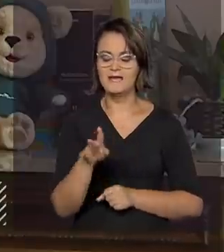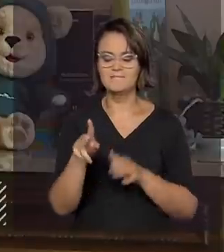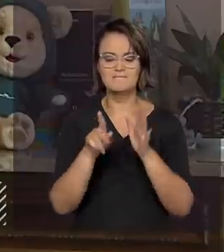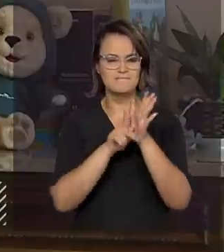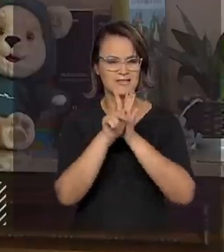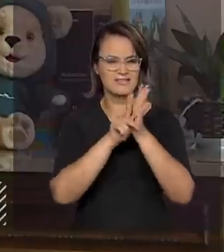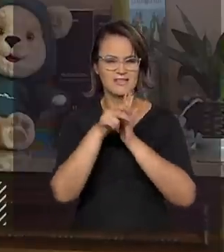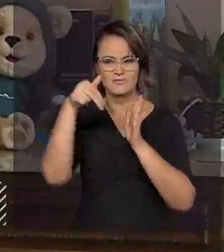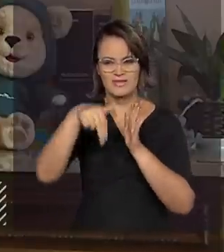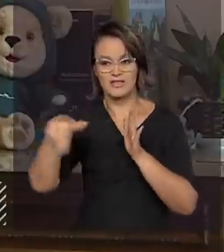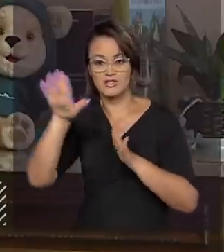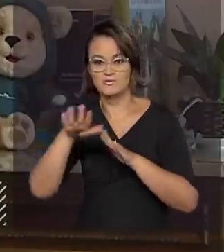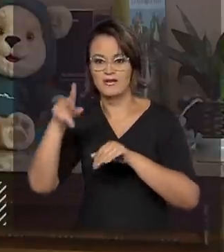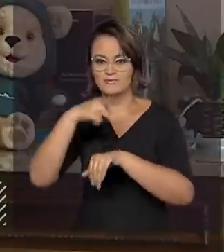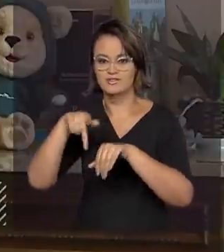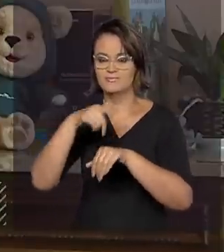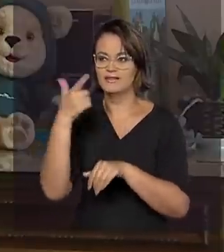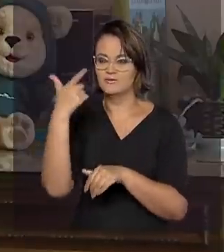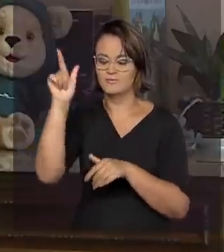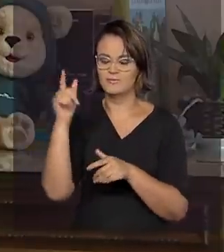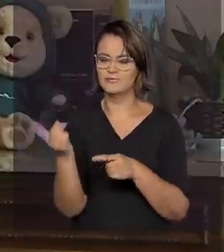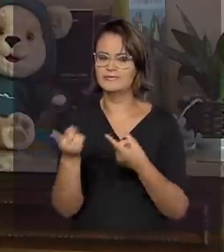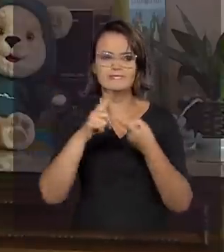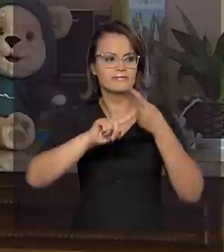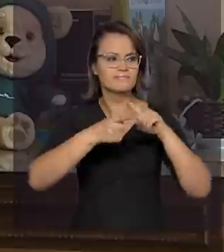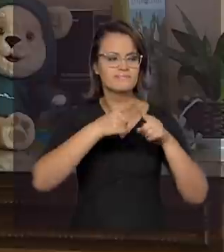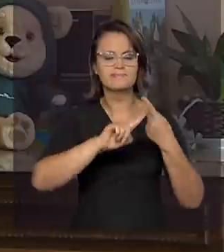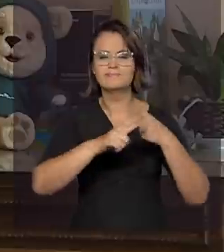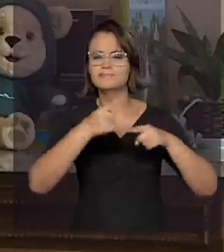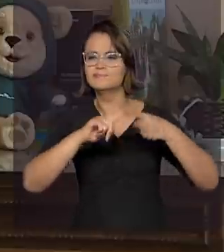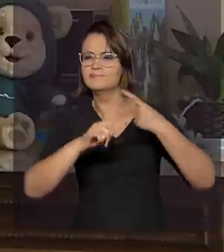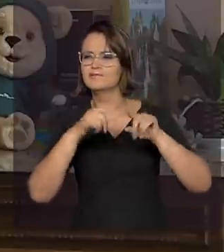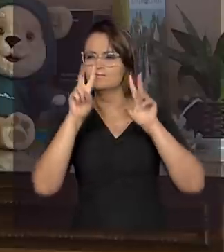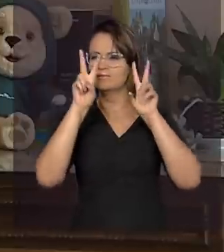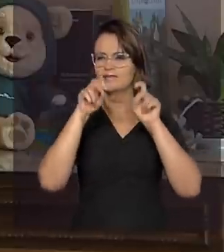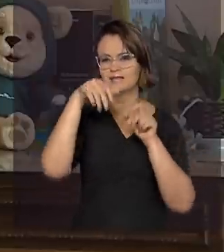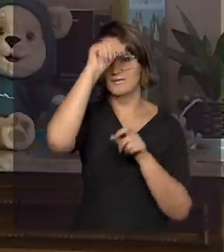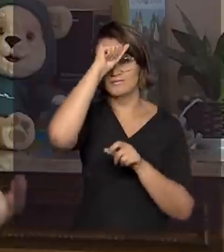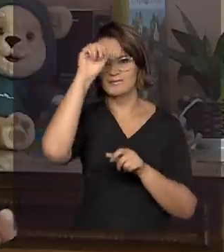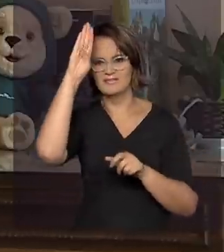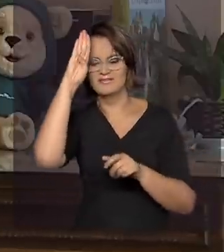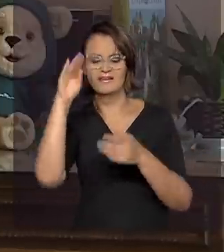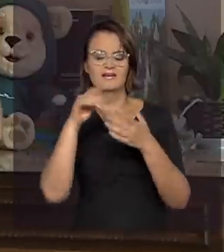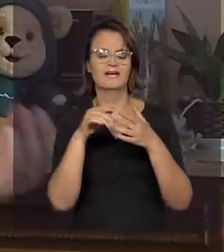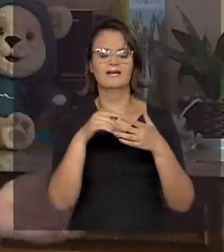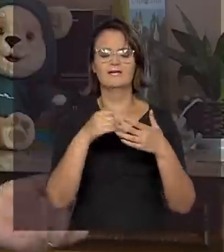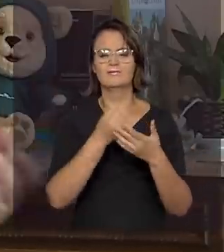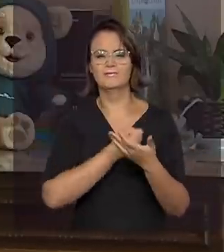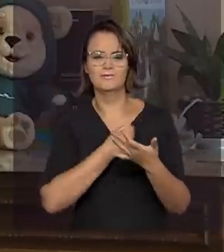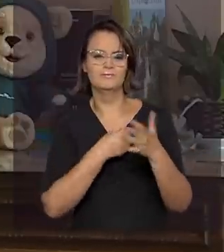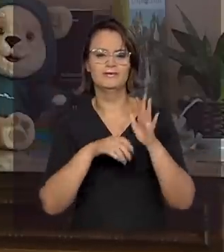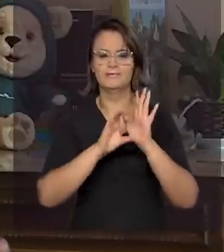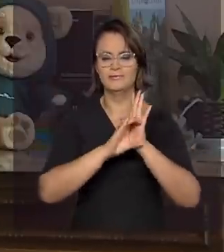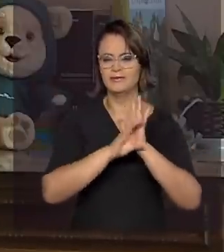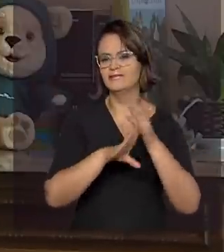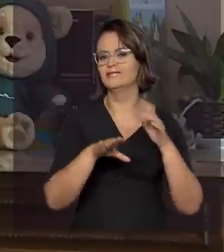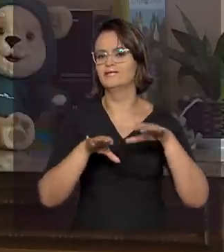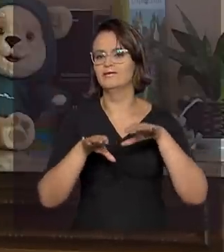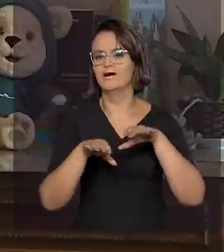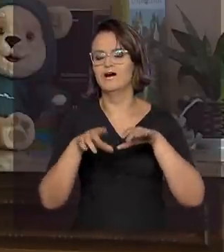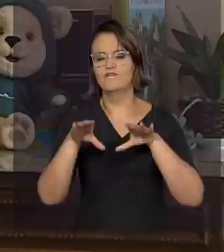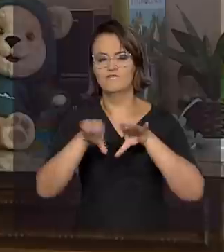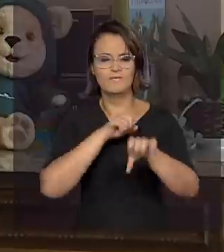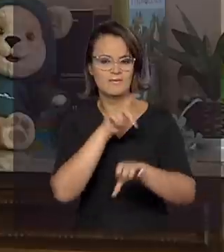nacionais e estrangeiros debateram temas relativos à alfabetização, literacia, numeracia, currículo, formação de